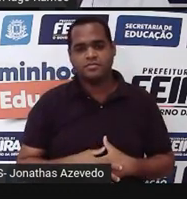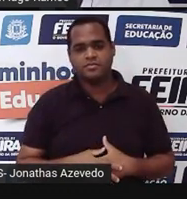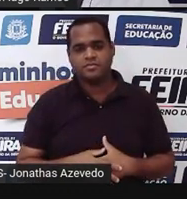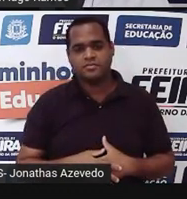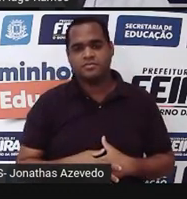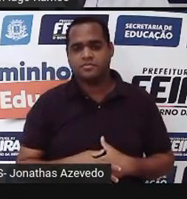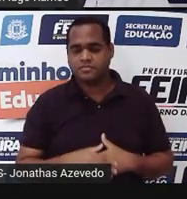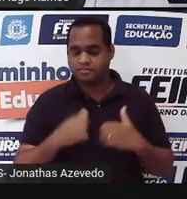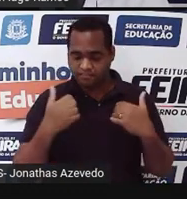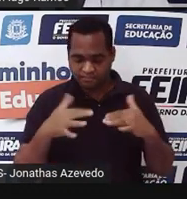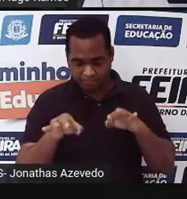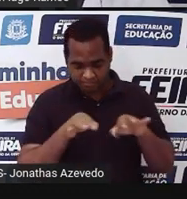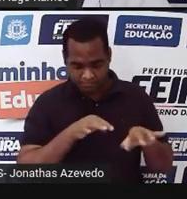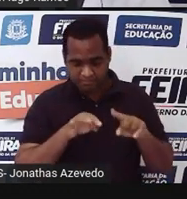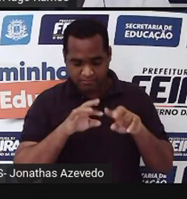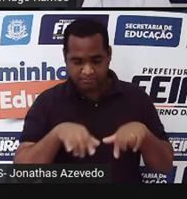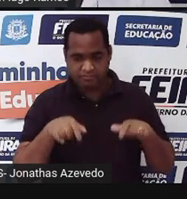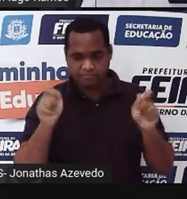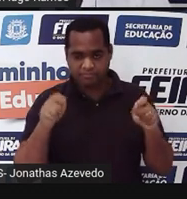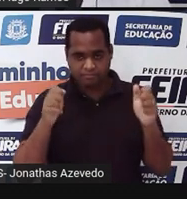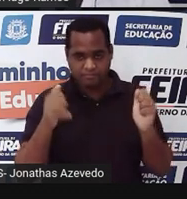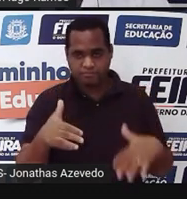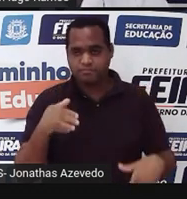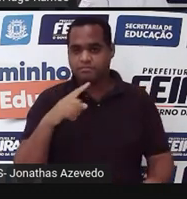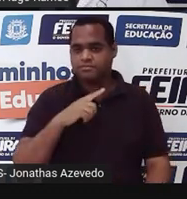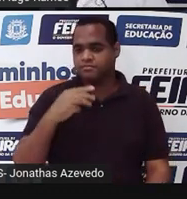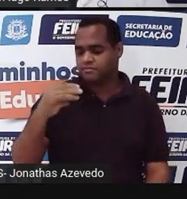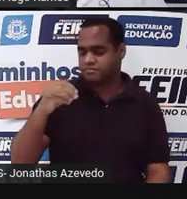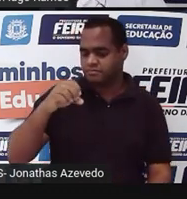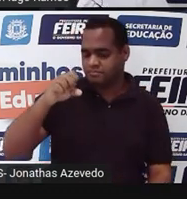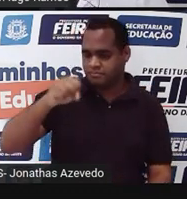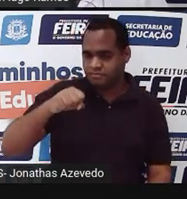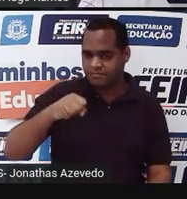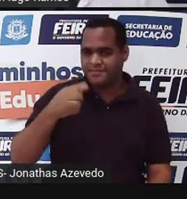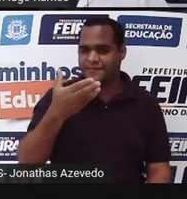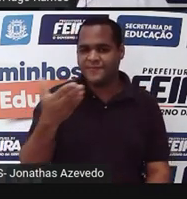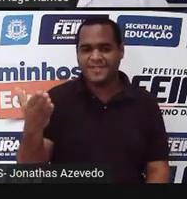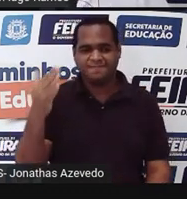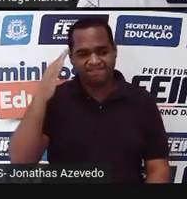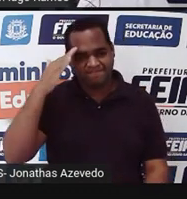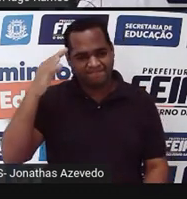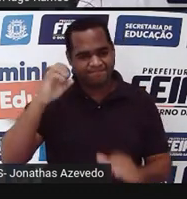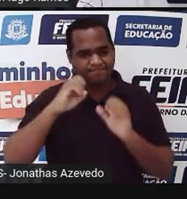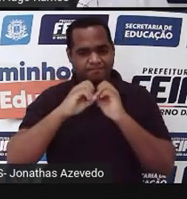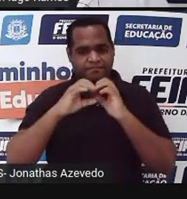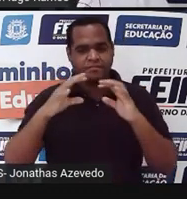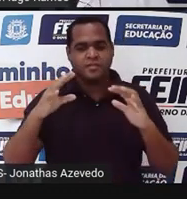fazendo dessa forma, eu vou te dar 30 segundos para você descobrir